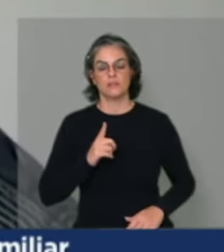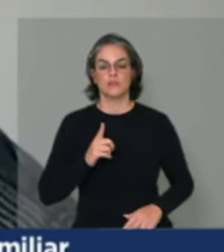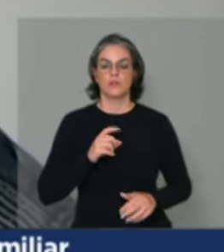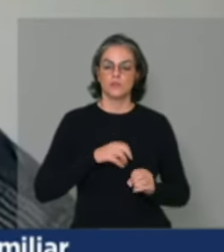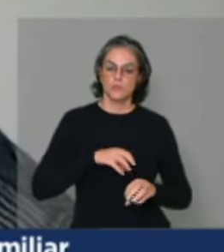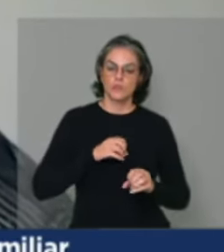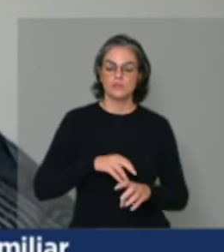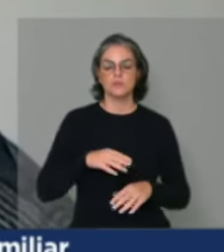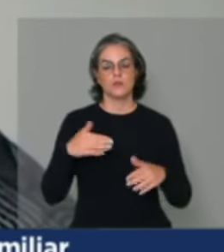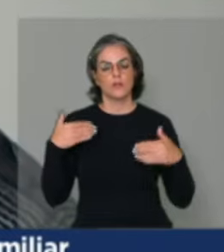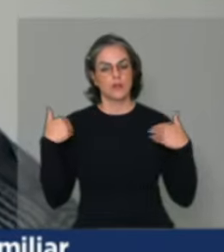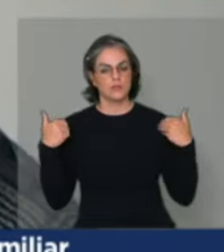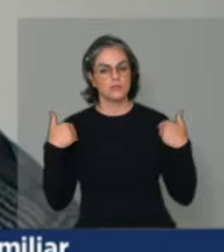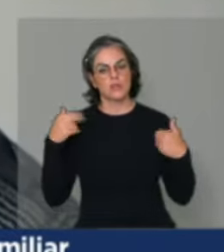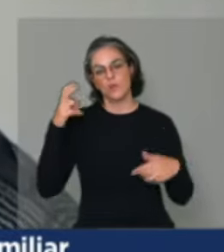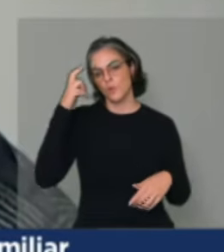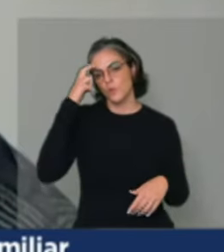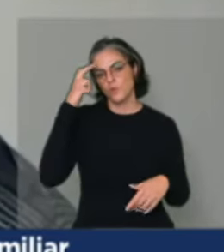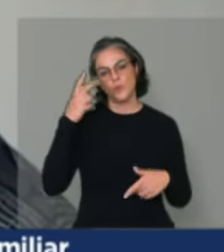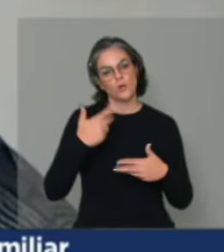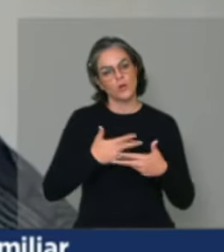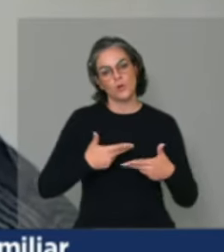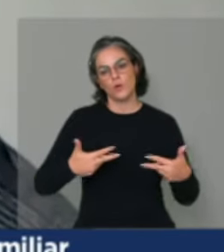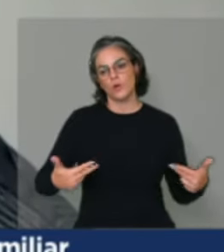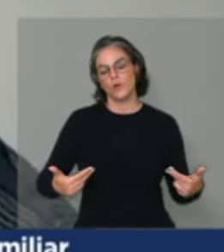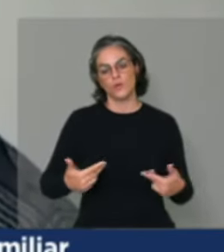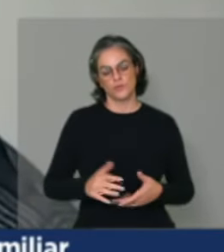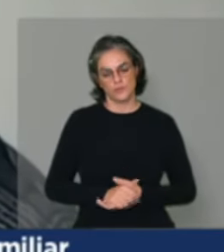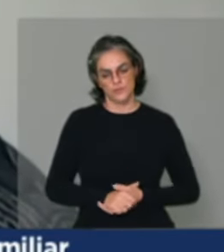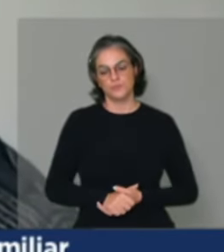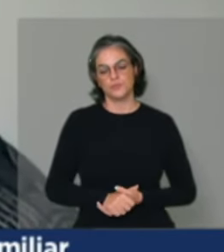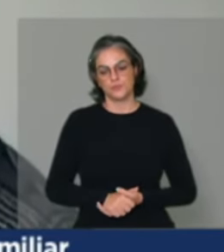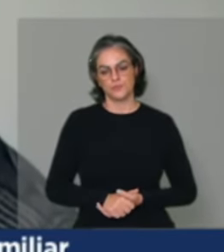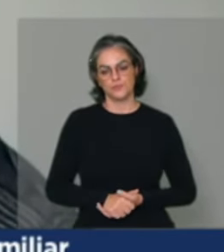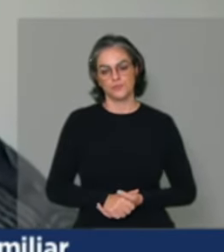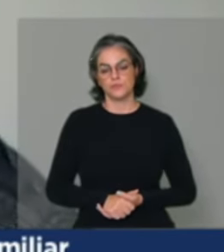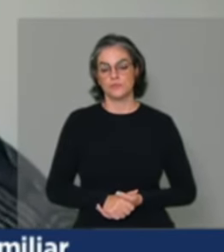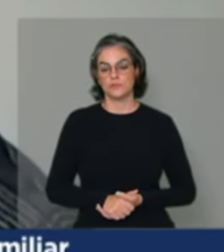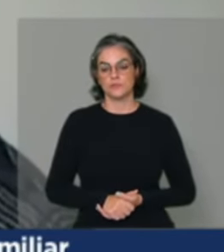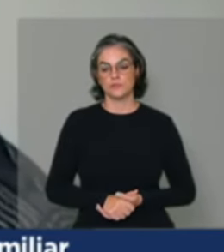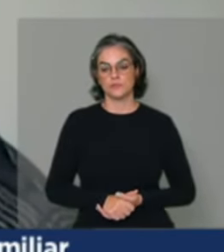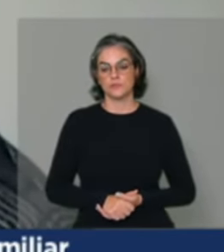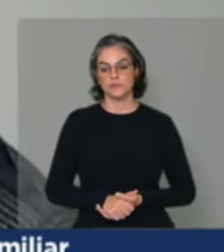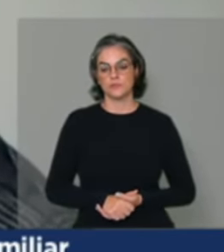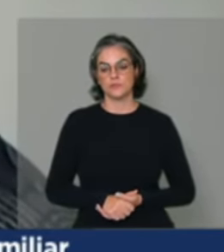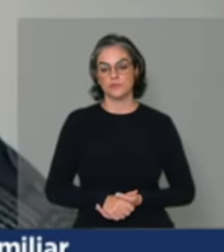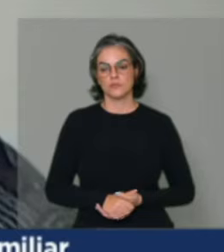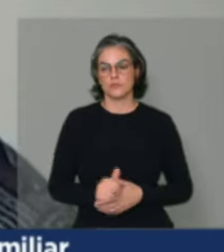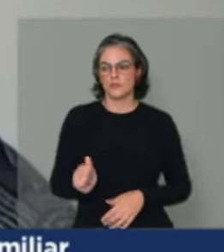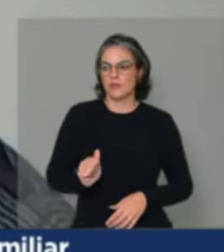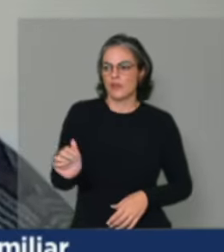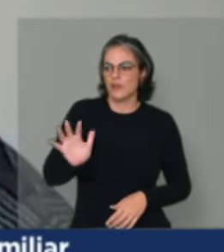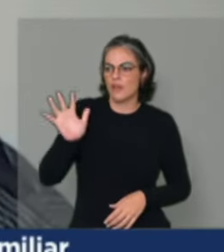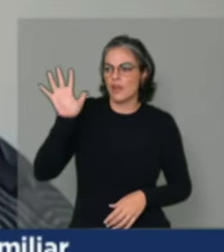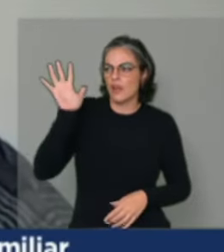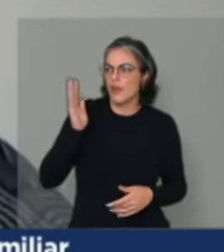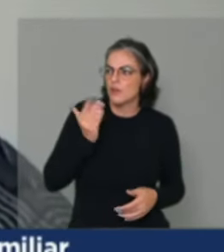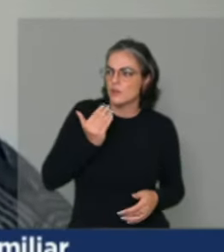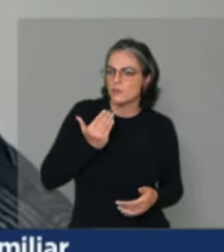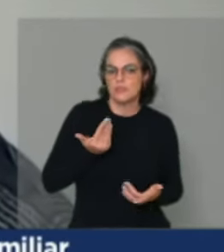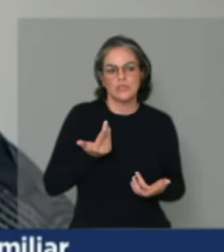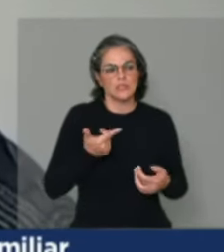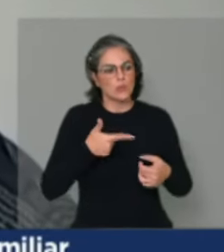cultura. A gente está falando exatamente dos níveis altos, né? De preços que subiu. A gente está falando do combustível, a gente está